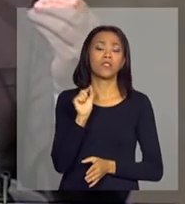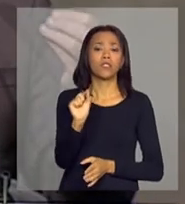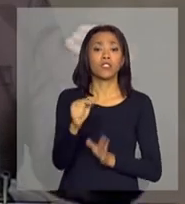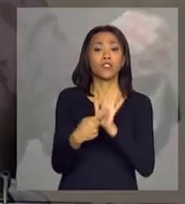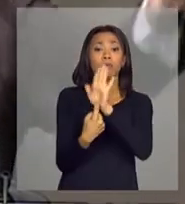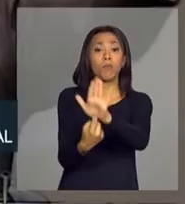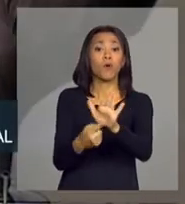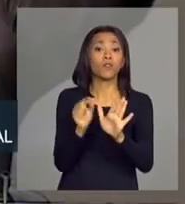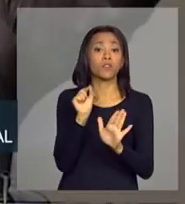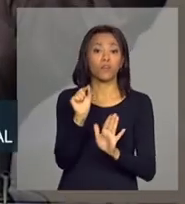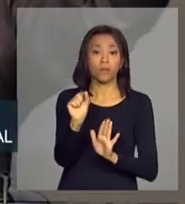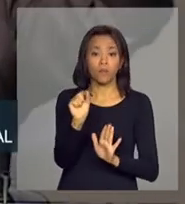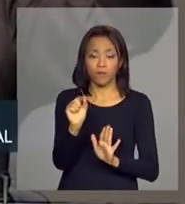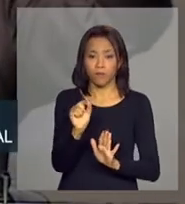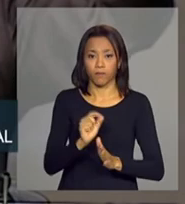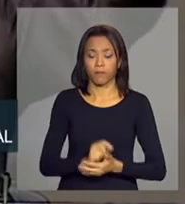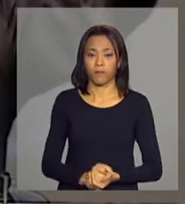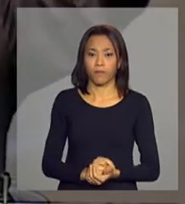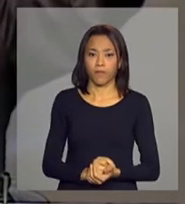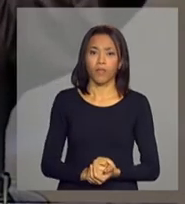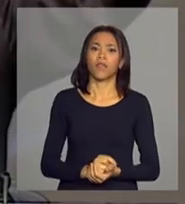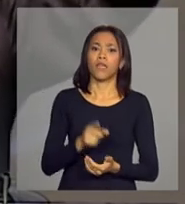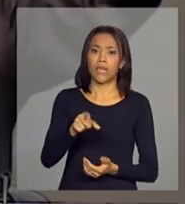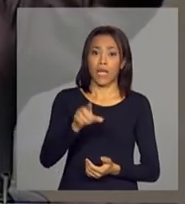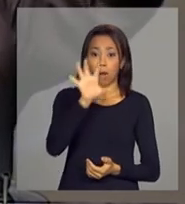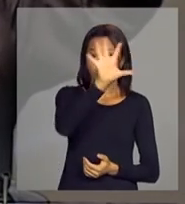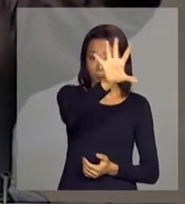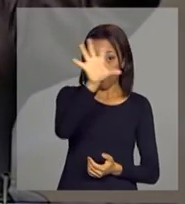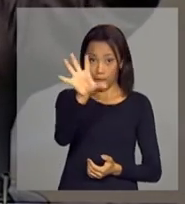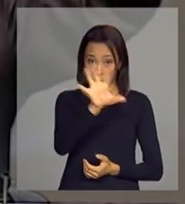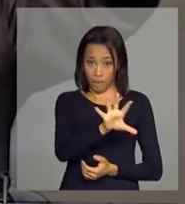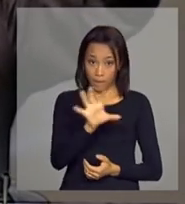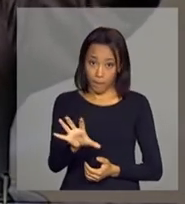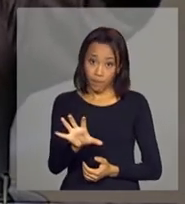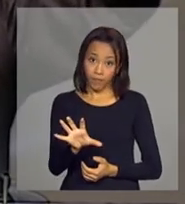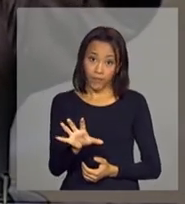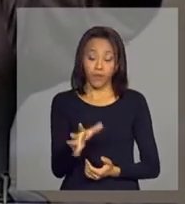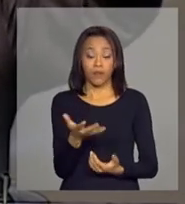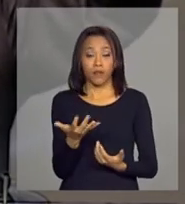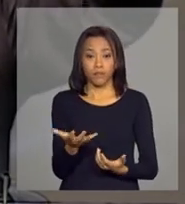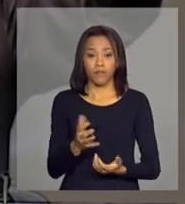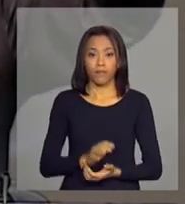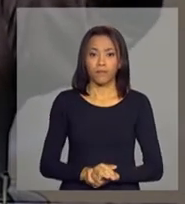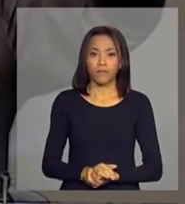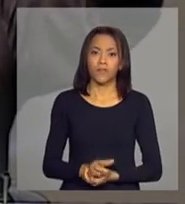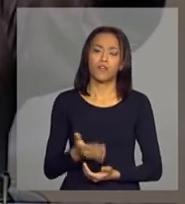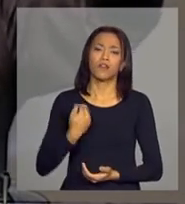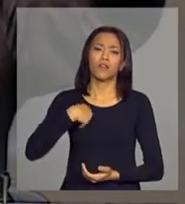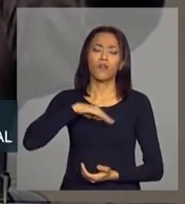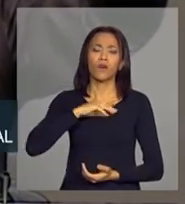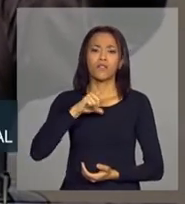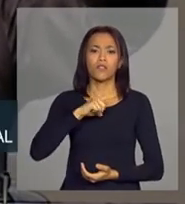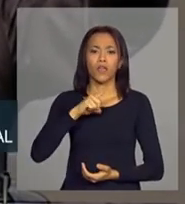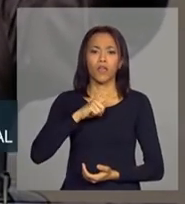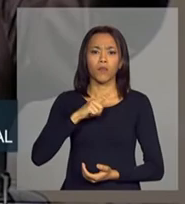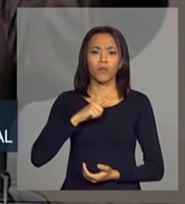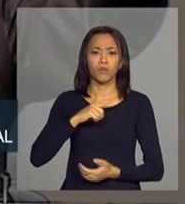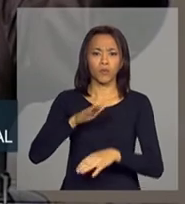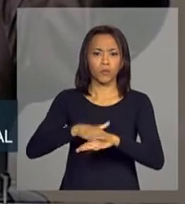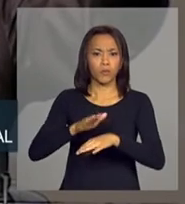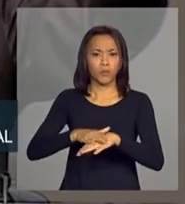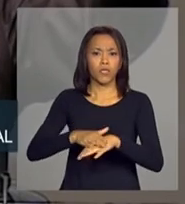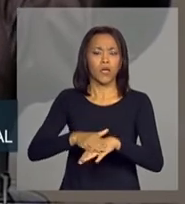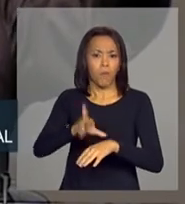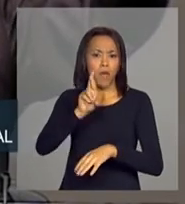foram as regiões, apesar de nós termos um papel fundamental das